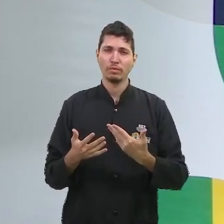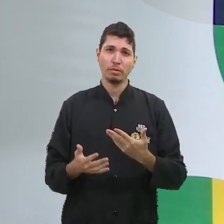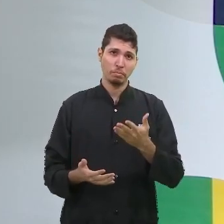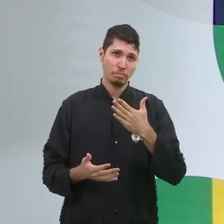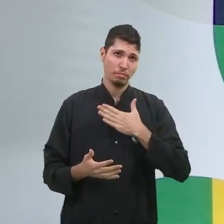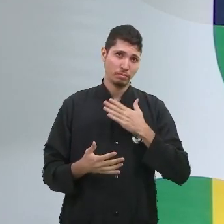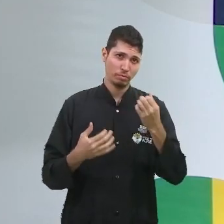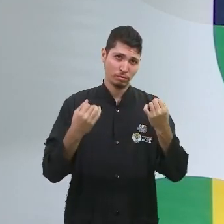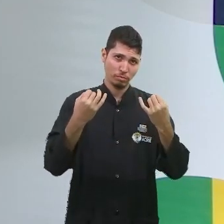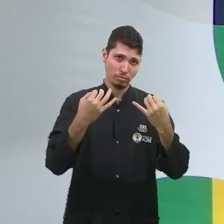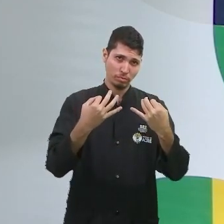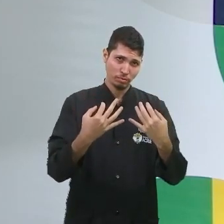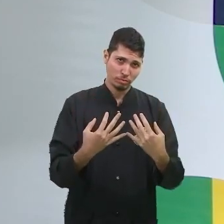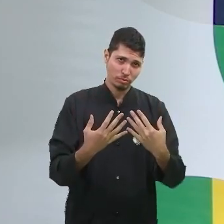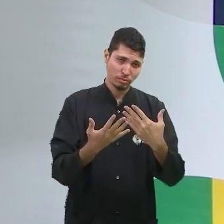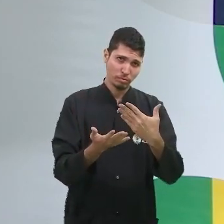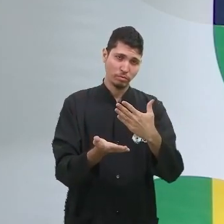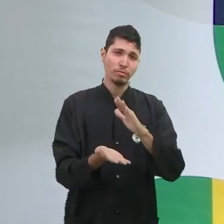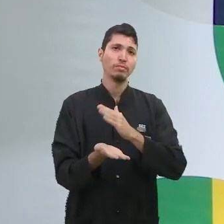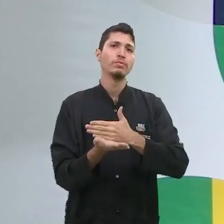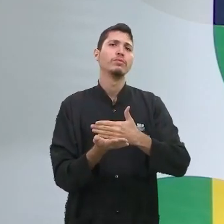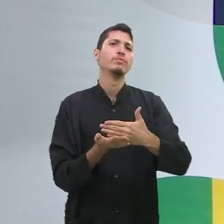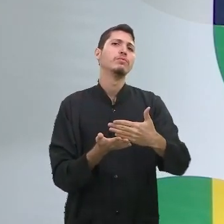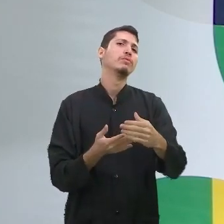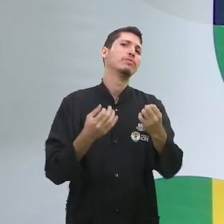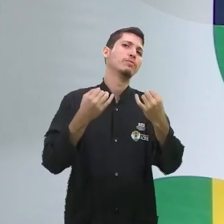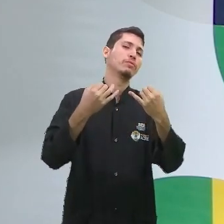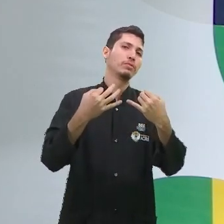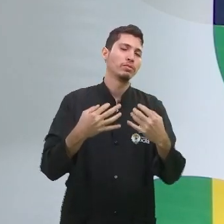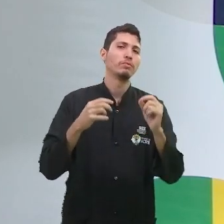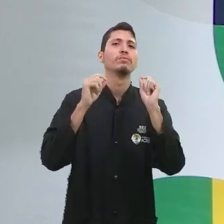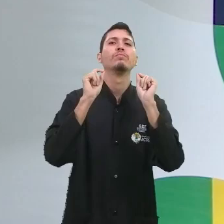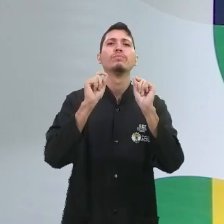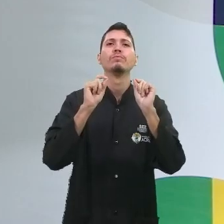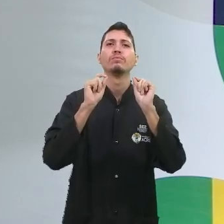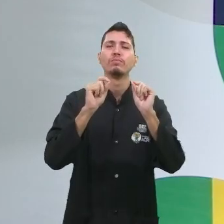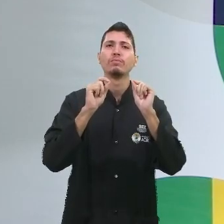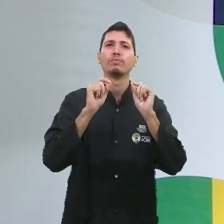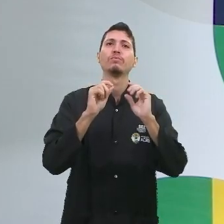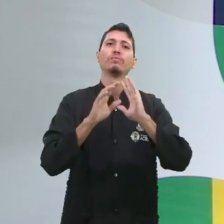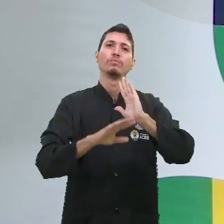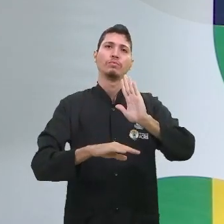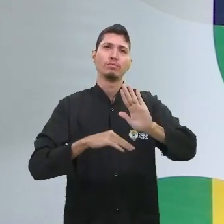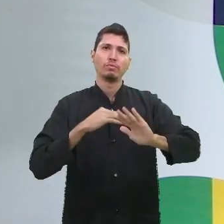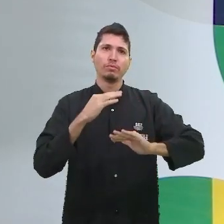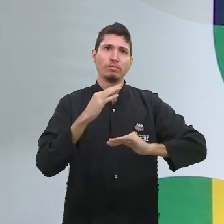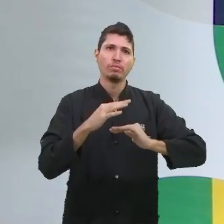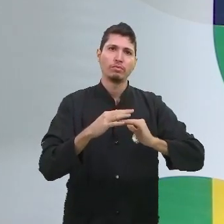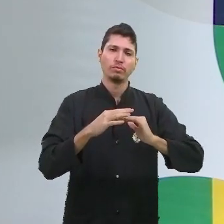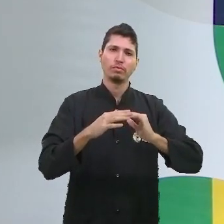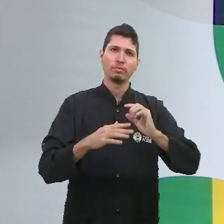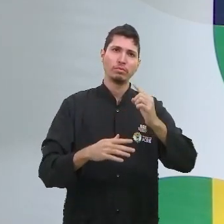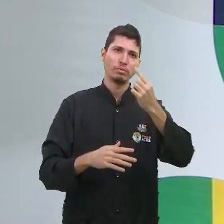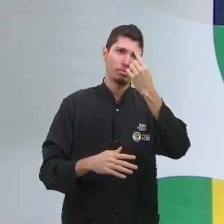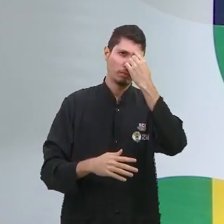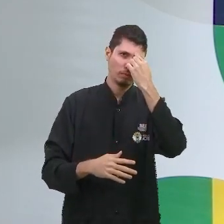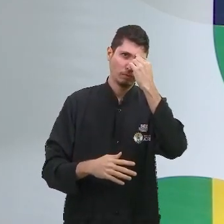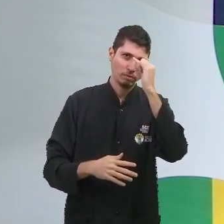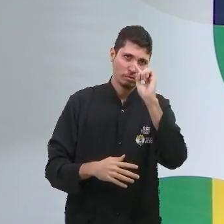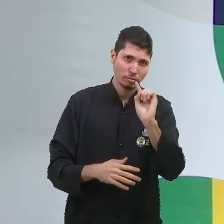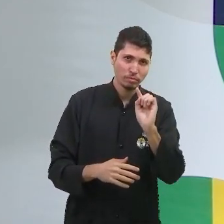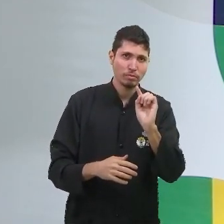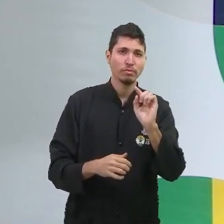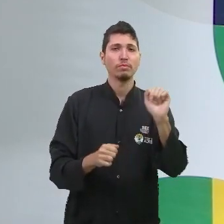inicial a todos vocês, um processo de criação. Uma máquina, ela foi uma